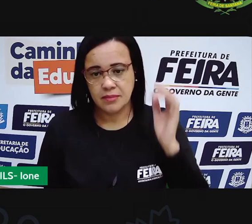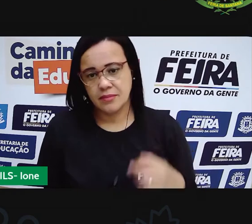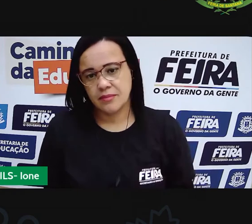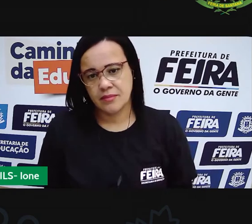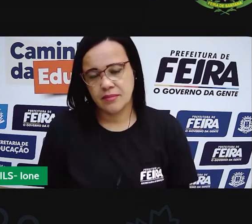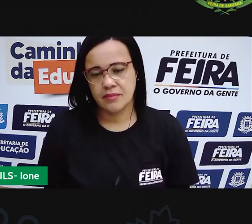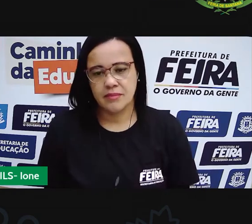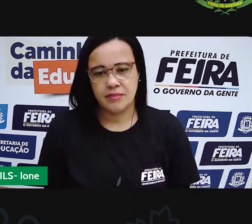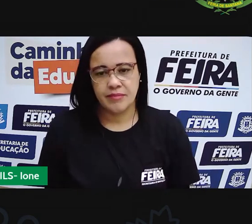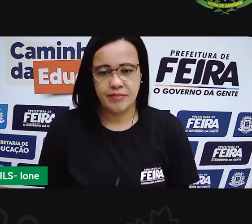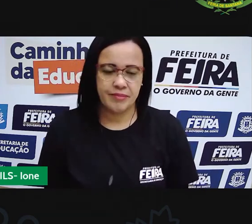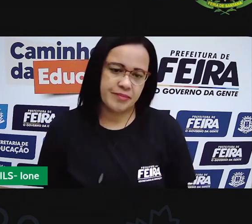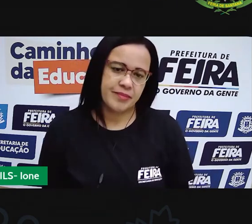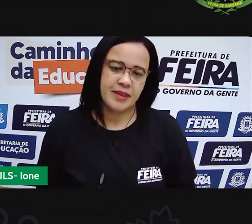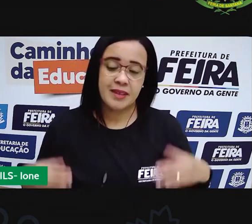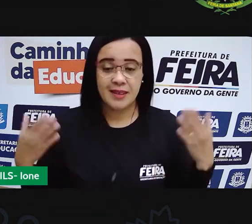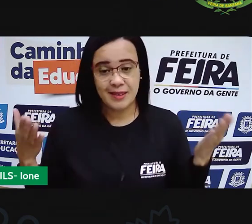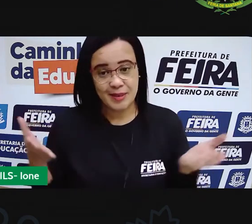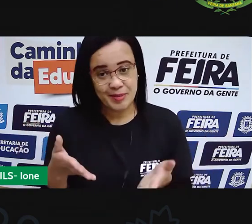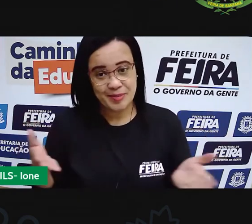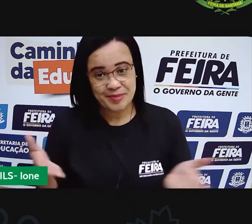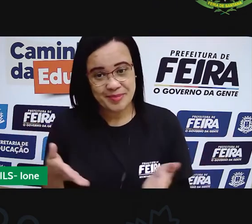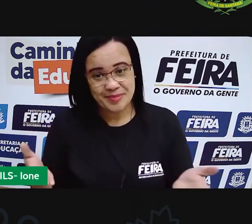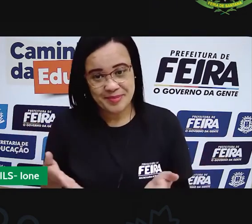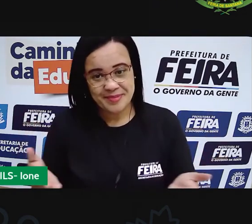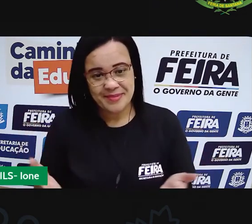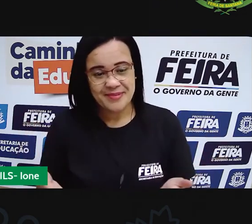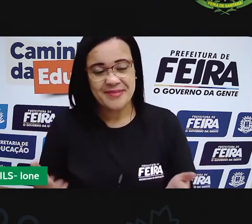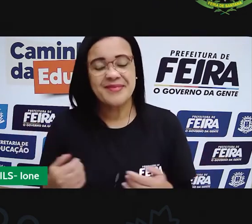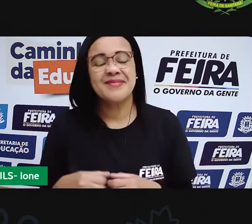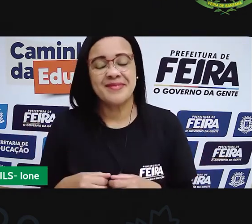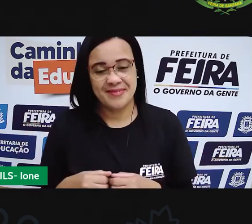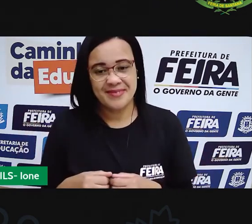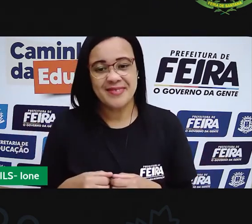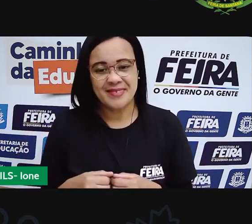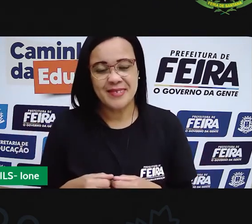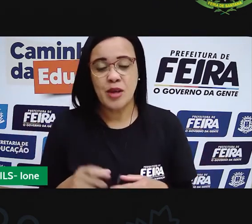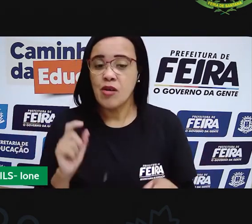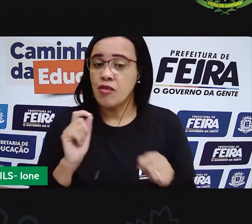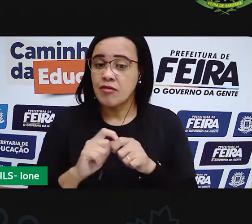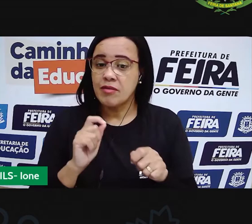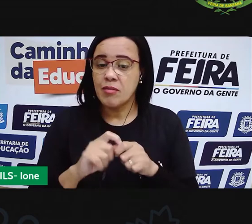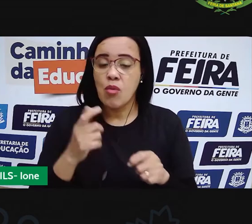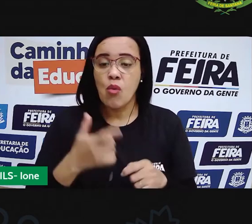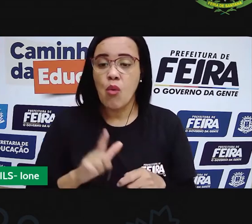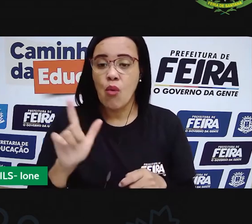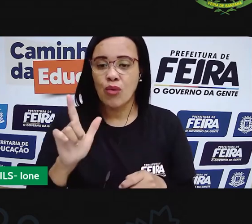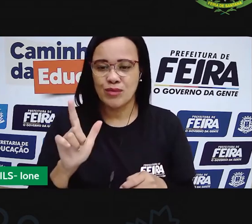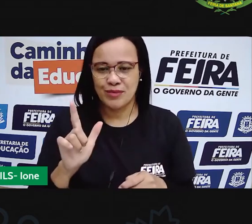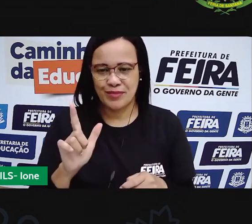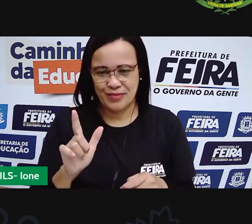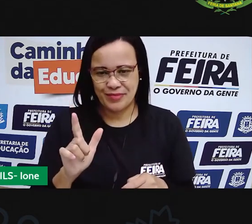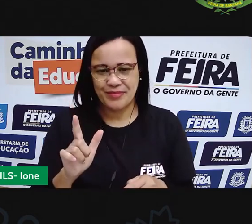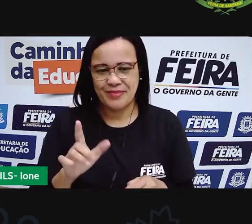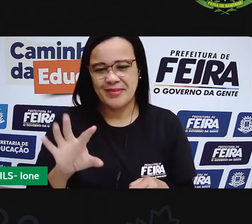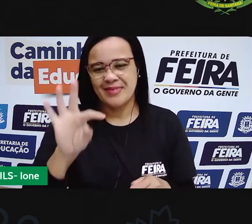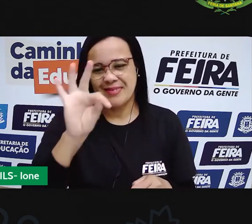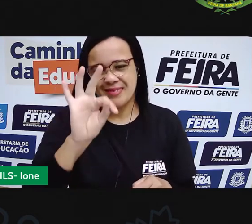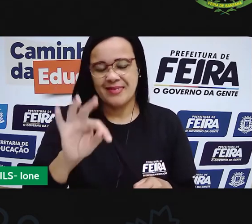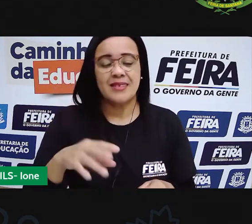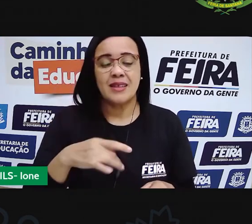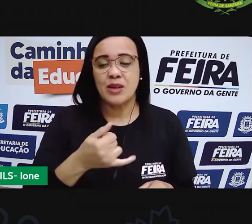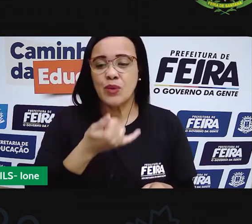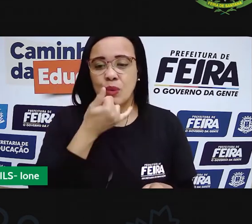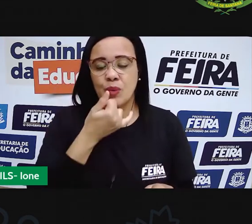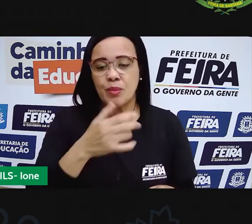agora criançada vamos fazer um retângulo um retângulo também tem